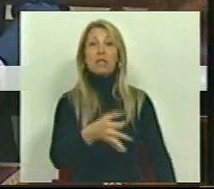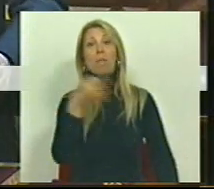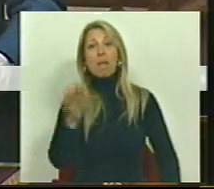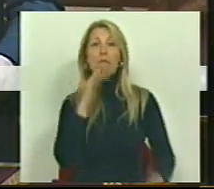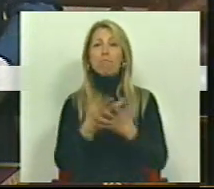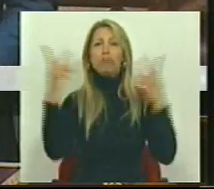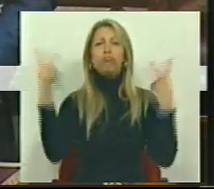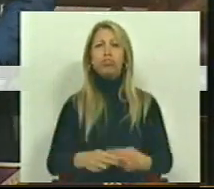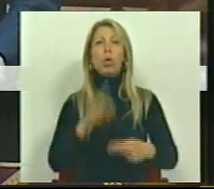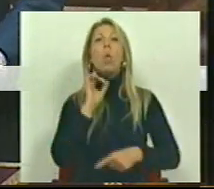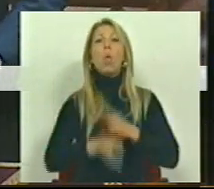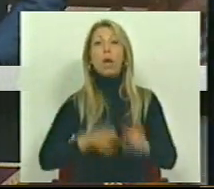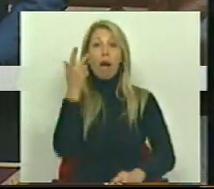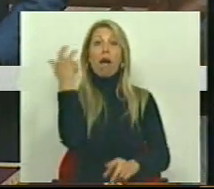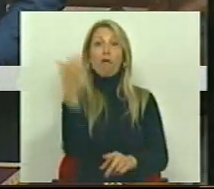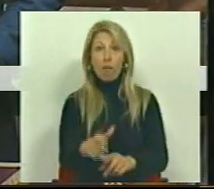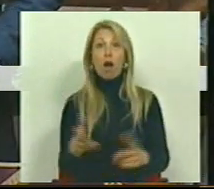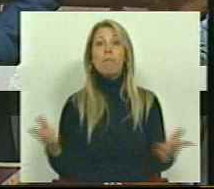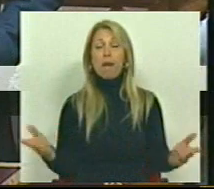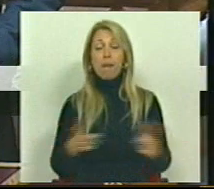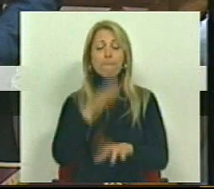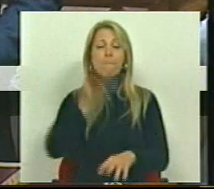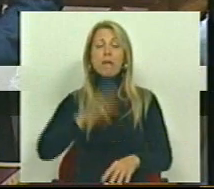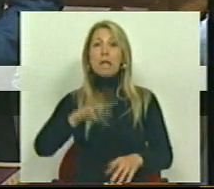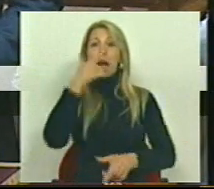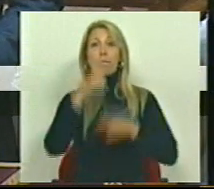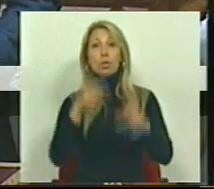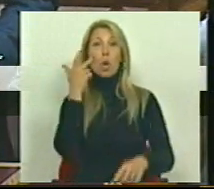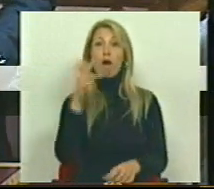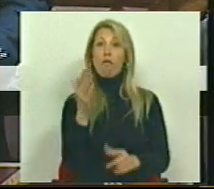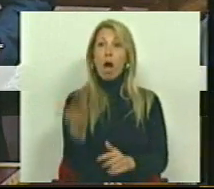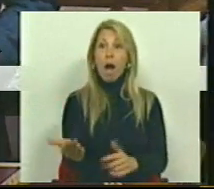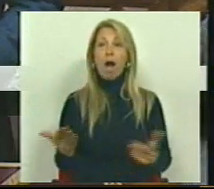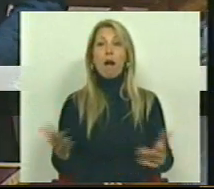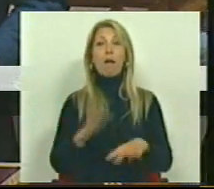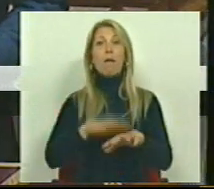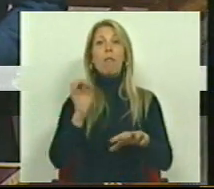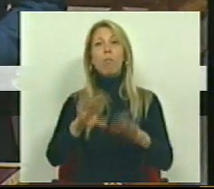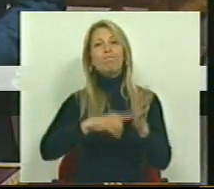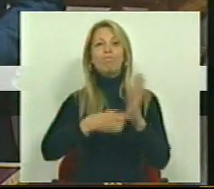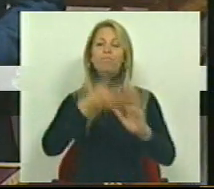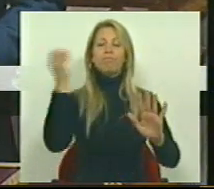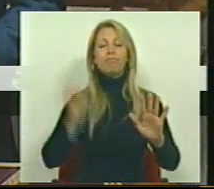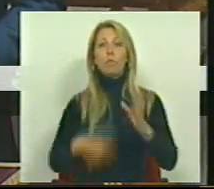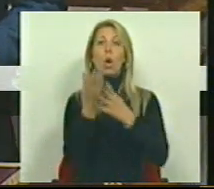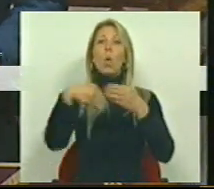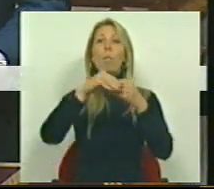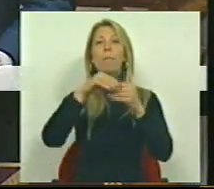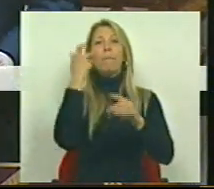naquilo que são as pensões de reforma, de milhares de reformados, no que diz respeito à eliminação do complemento de pensão.